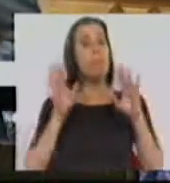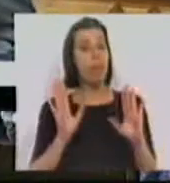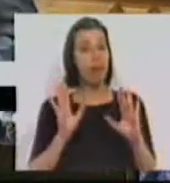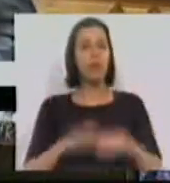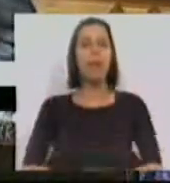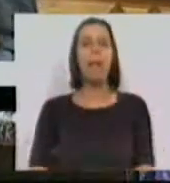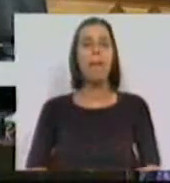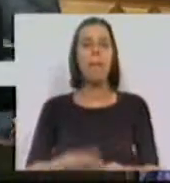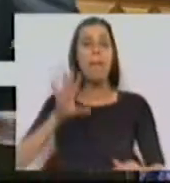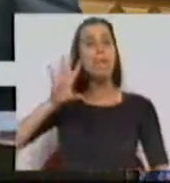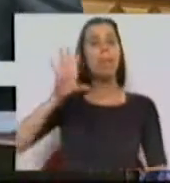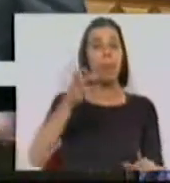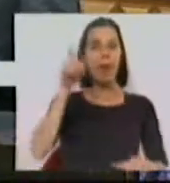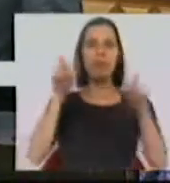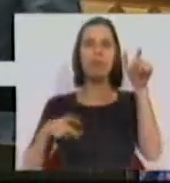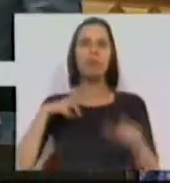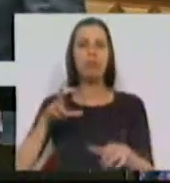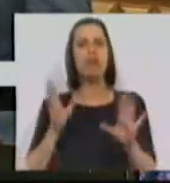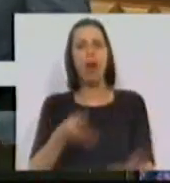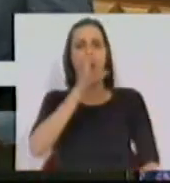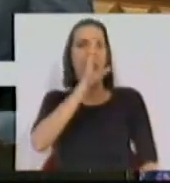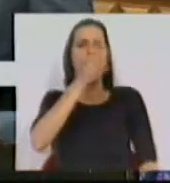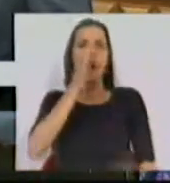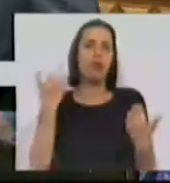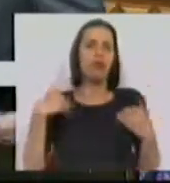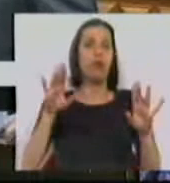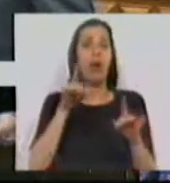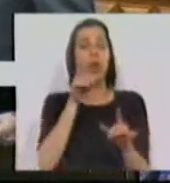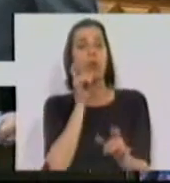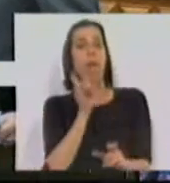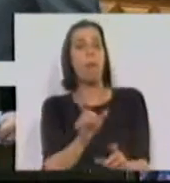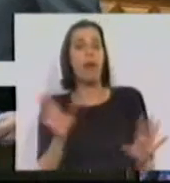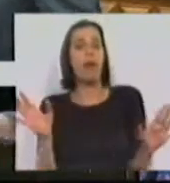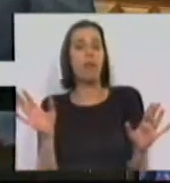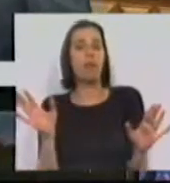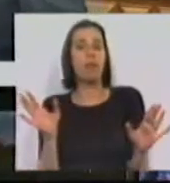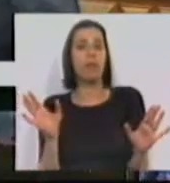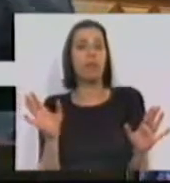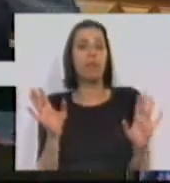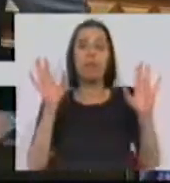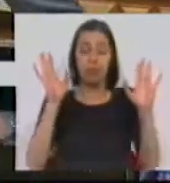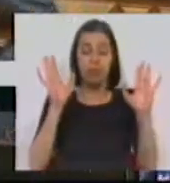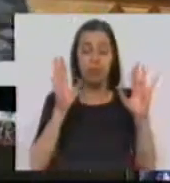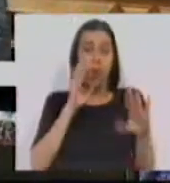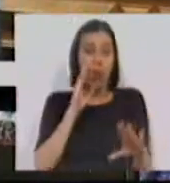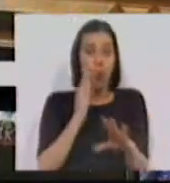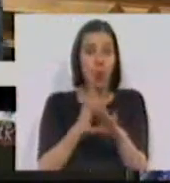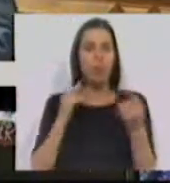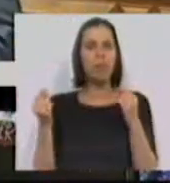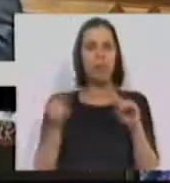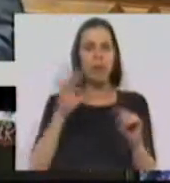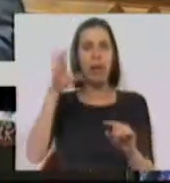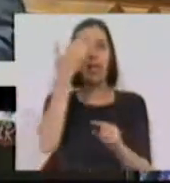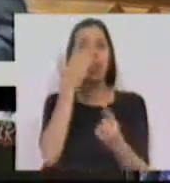Mas o país e os portugueses já estão habituados à sua palavra. Agora, no último debate